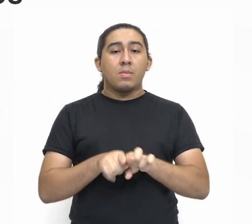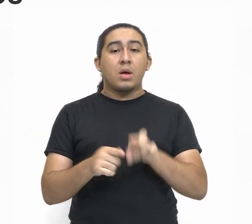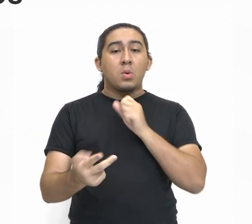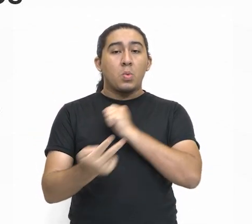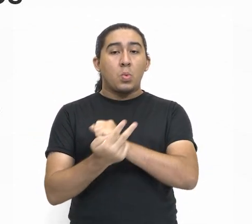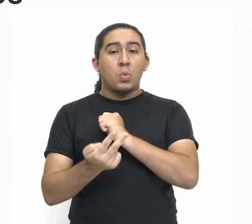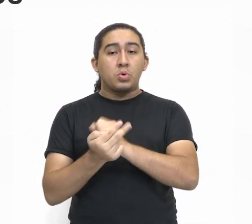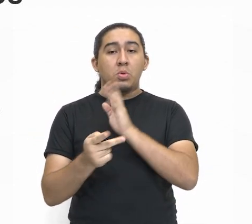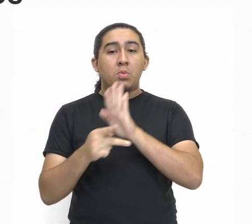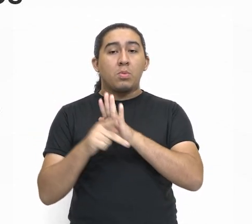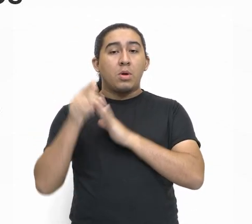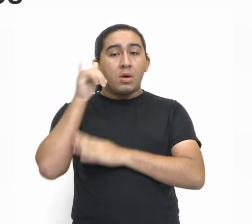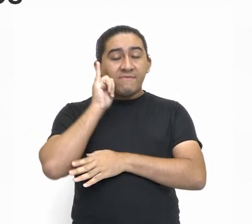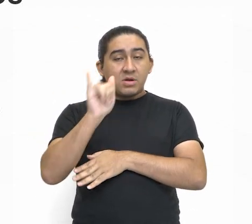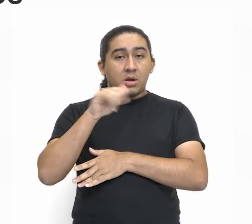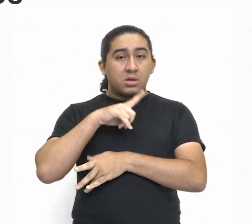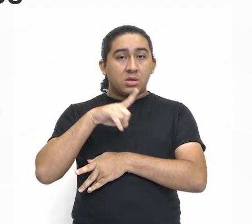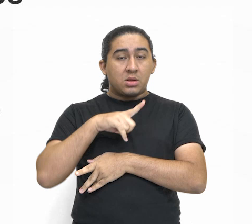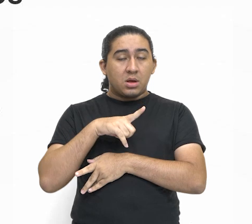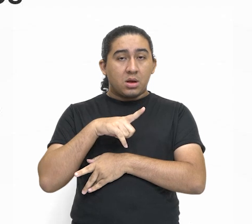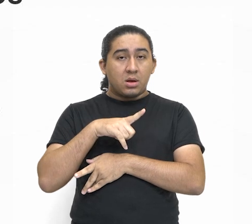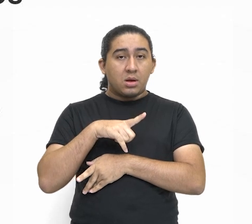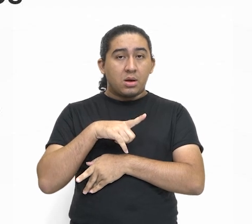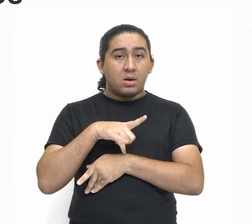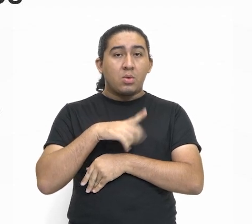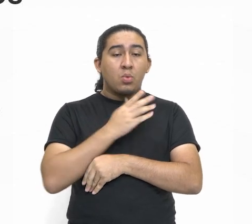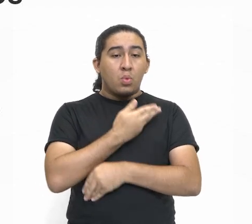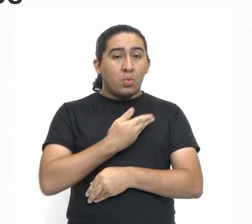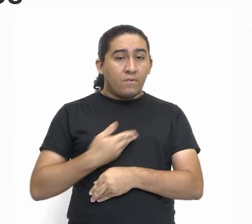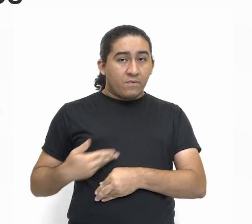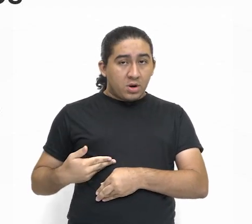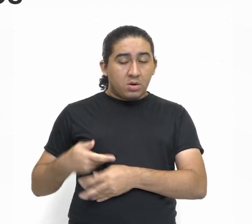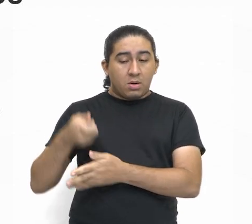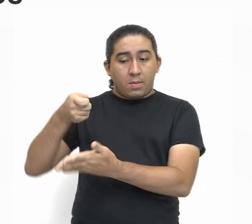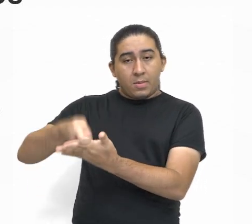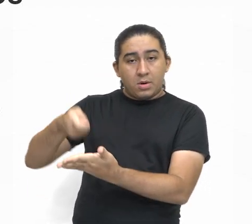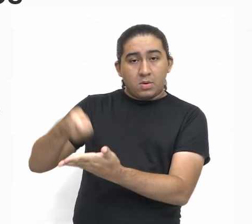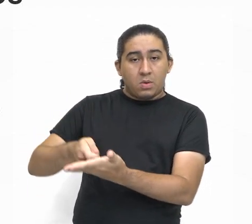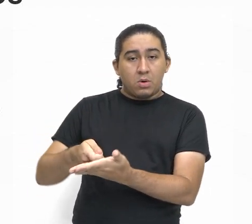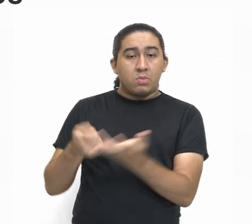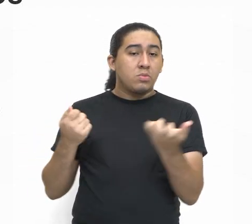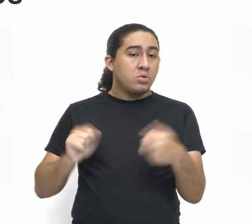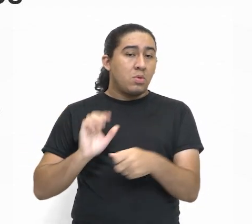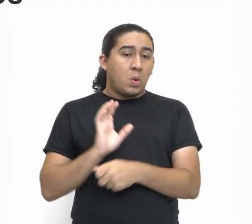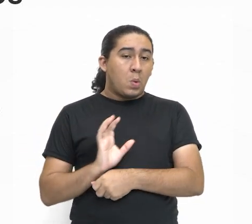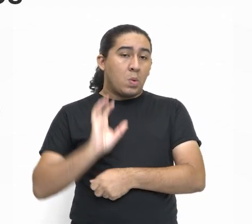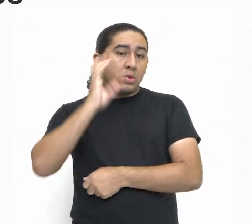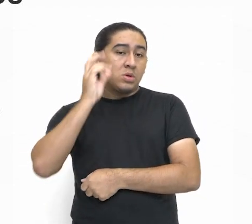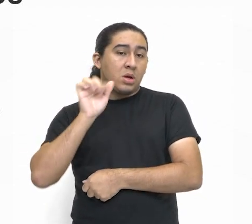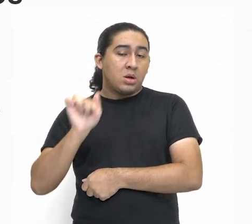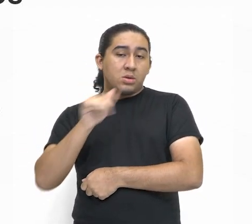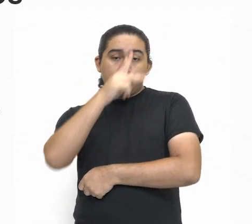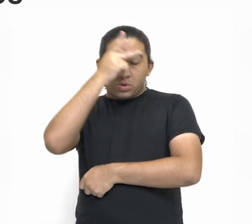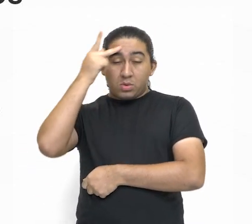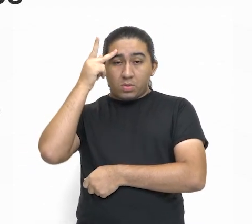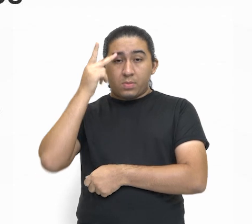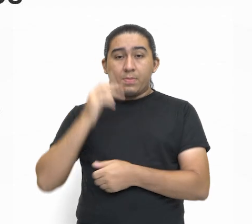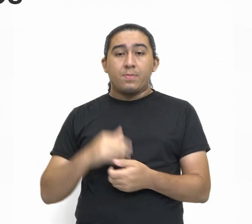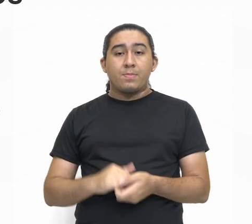proteção contra abusos do Estado que possam acontecer com essa pessoa.